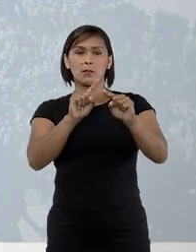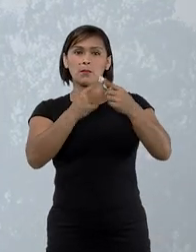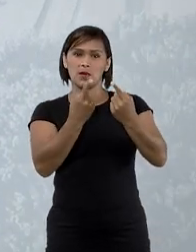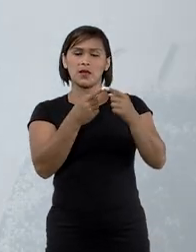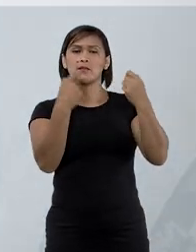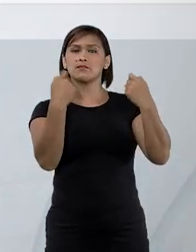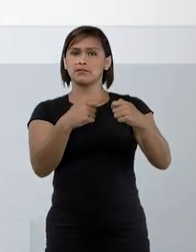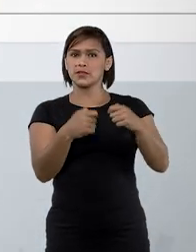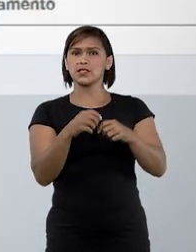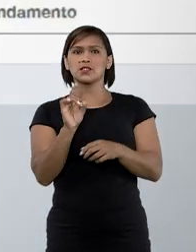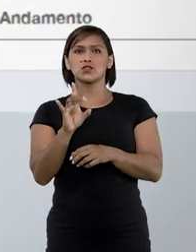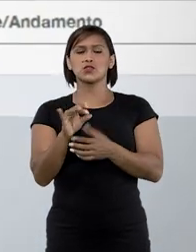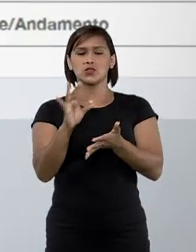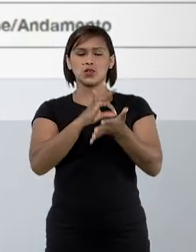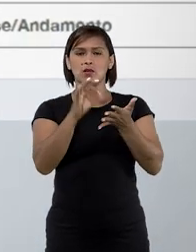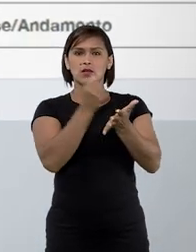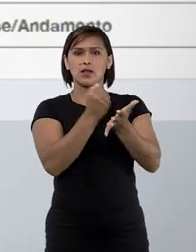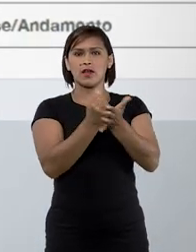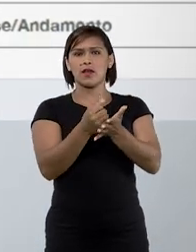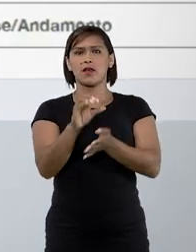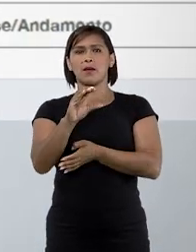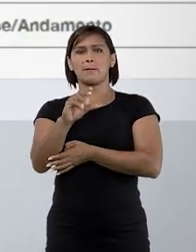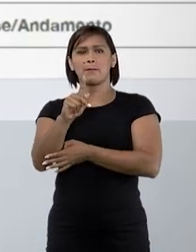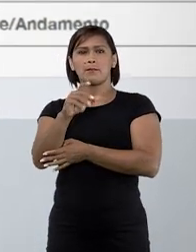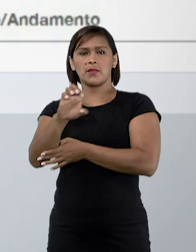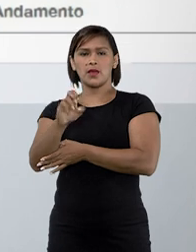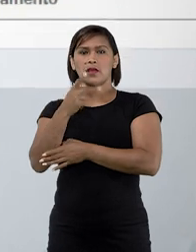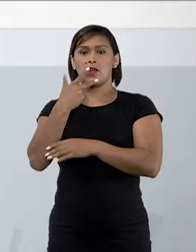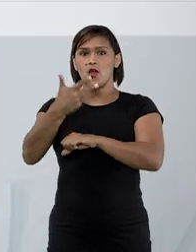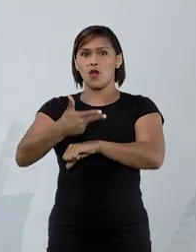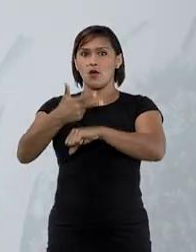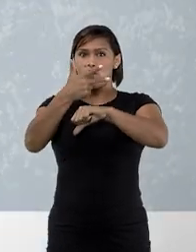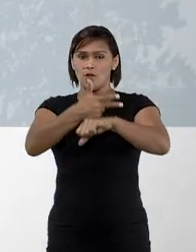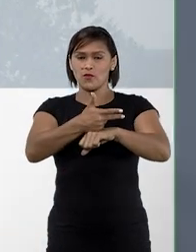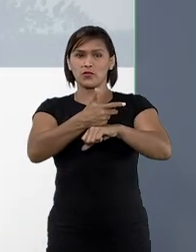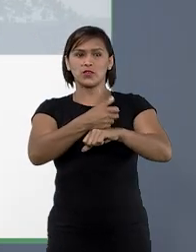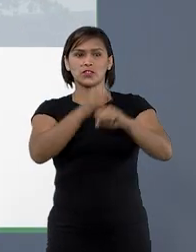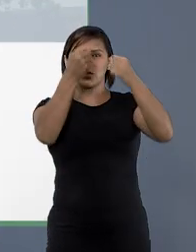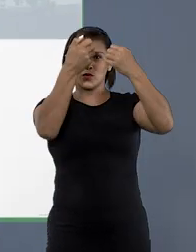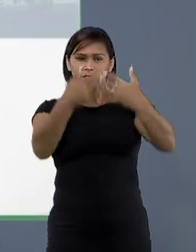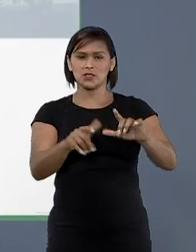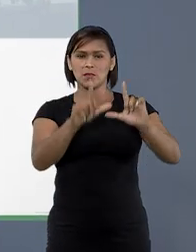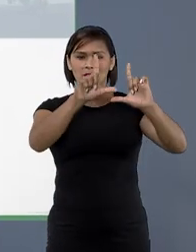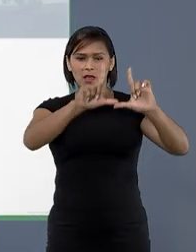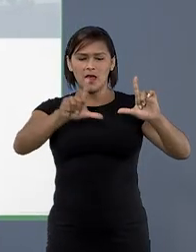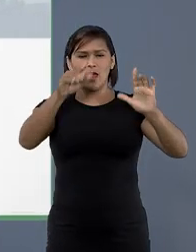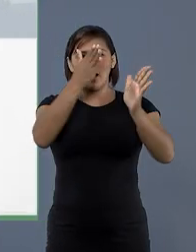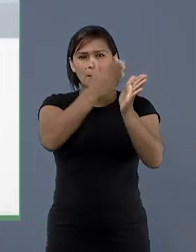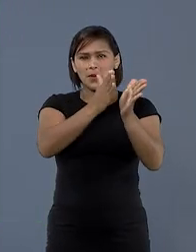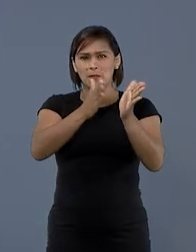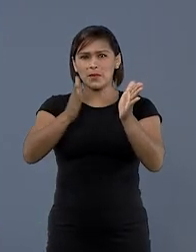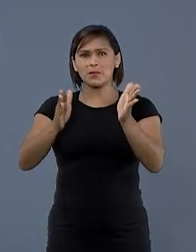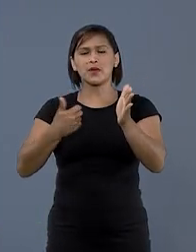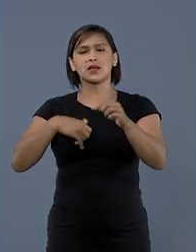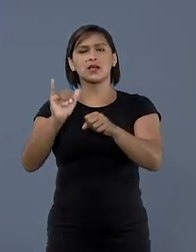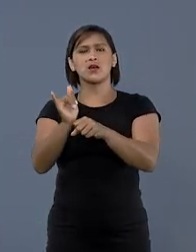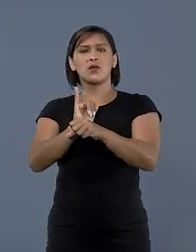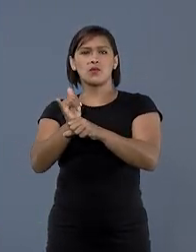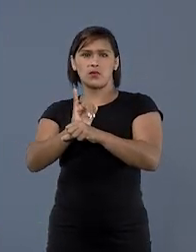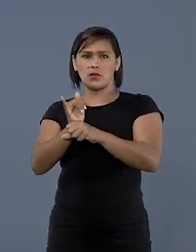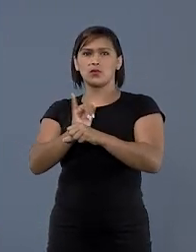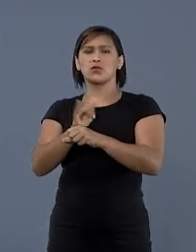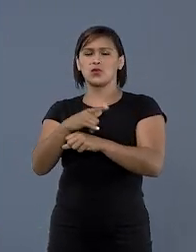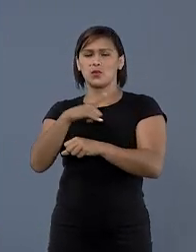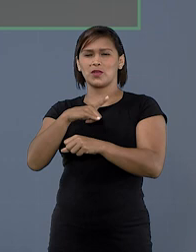acompanhamento. Para isto, basta se cadastrar na CPE. O vídeo explicando o passo a passo desse credenciamento